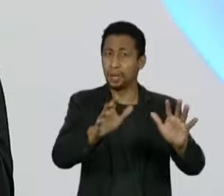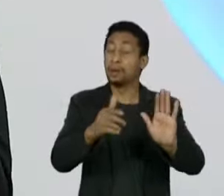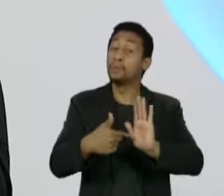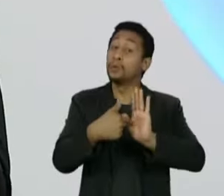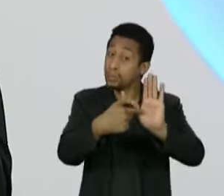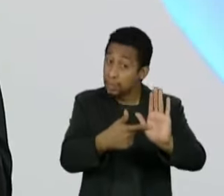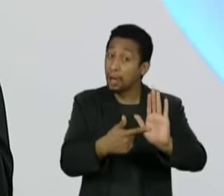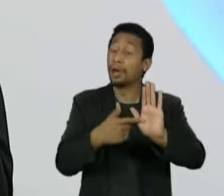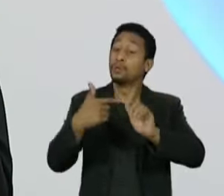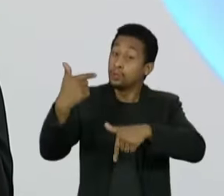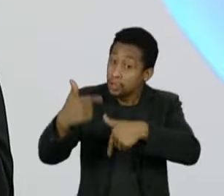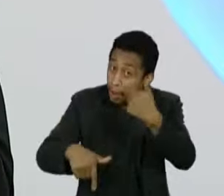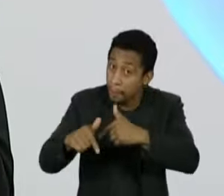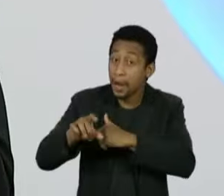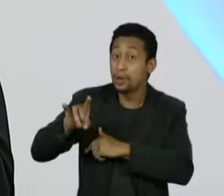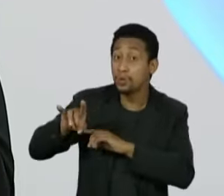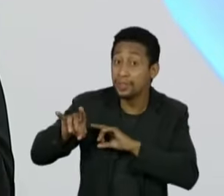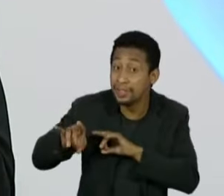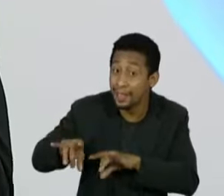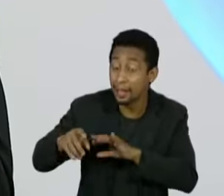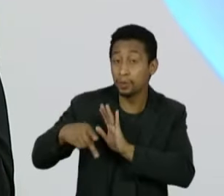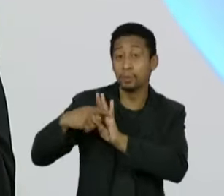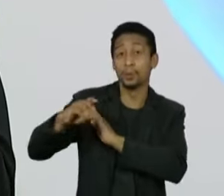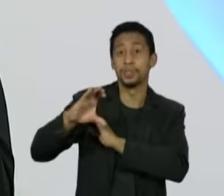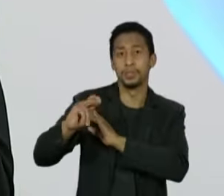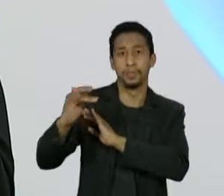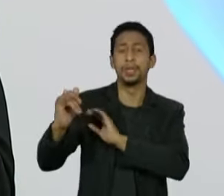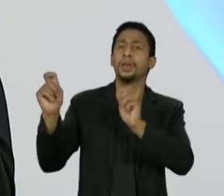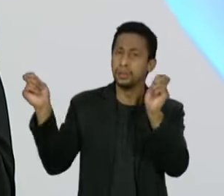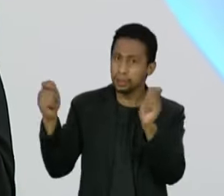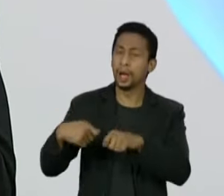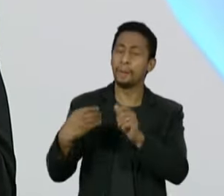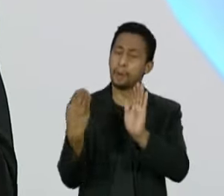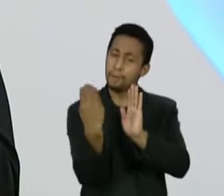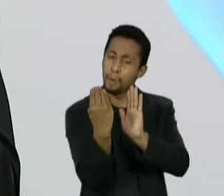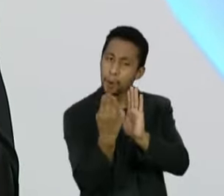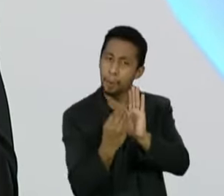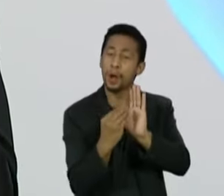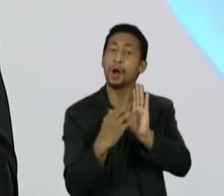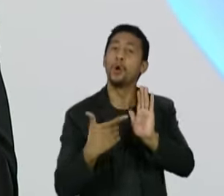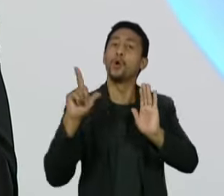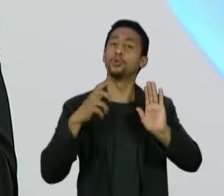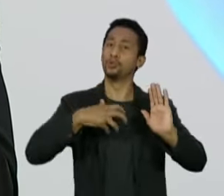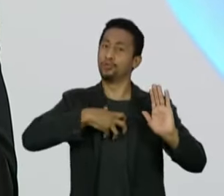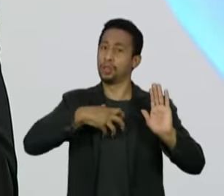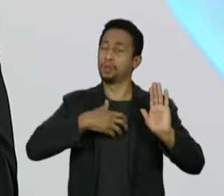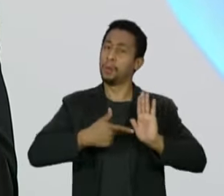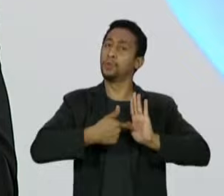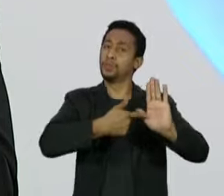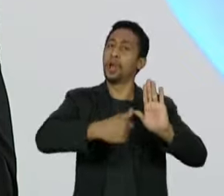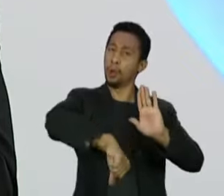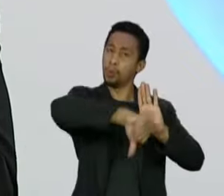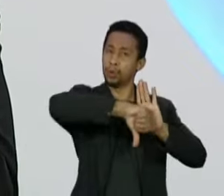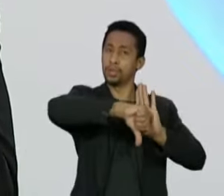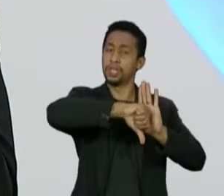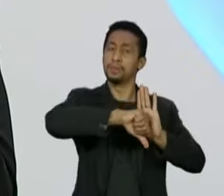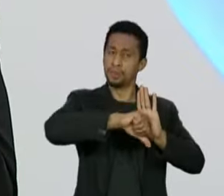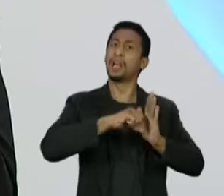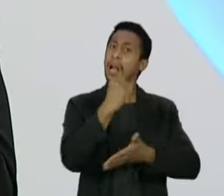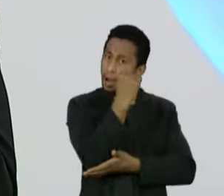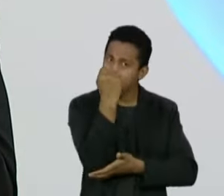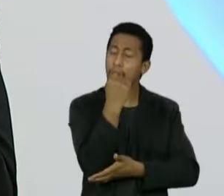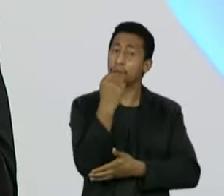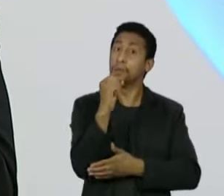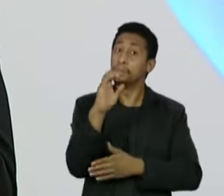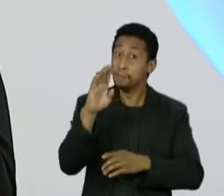CPI, que você consegue, sim, fazer enquadramentos por crimes gravíssimos de grandes autoridades, inclusive o presidente da República, mas você não pode